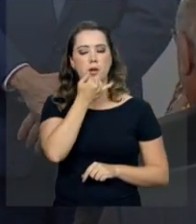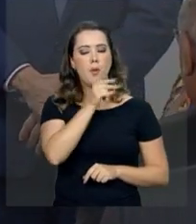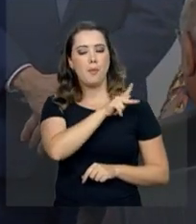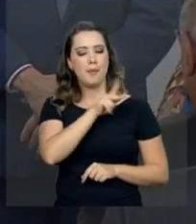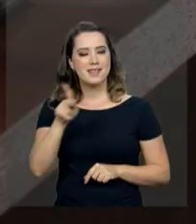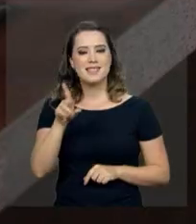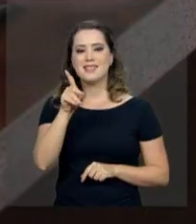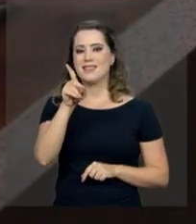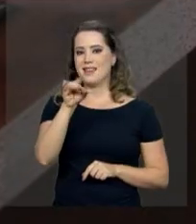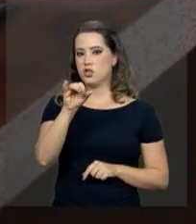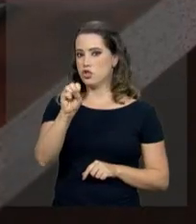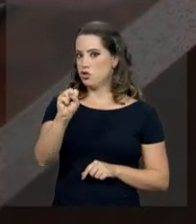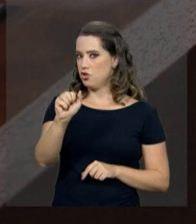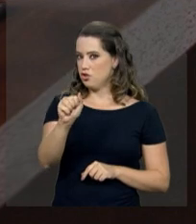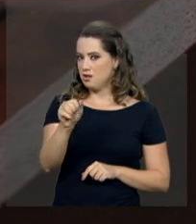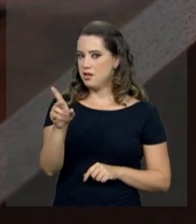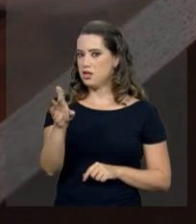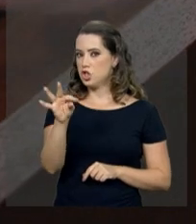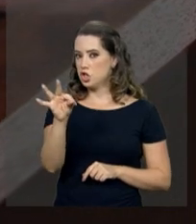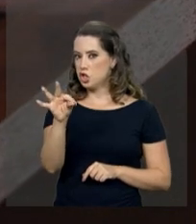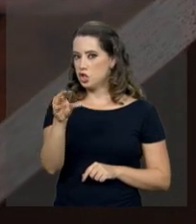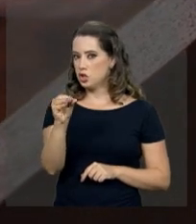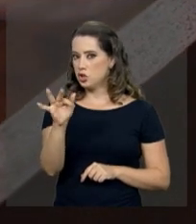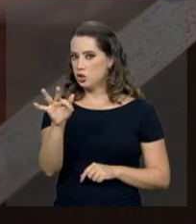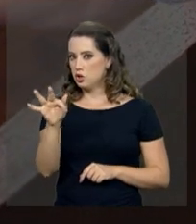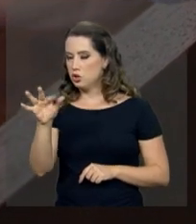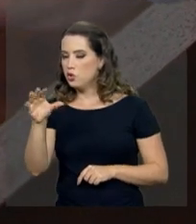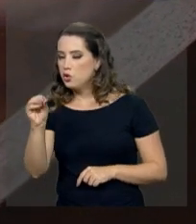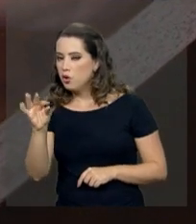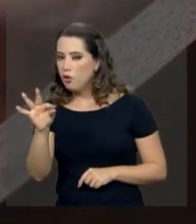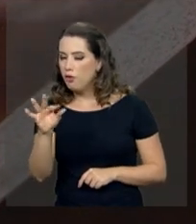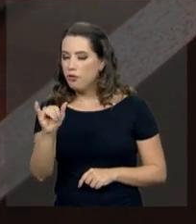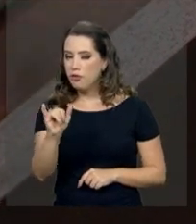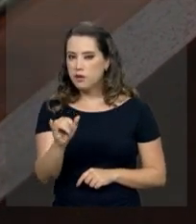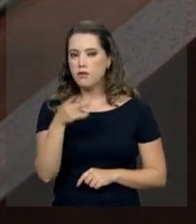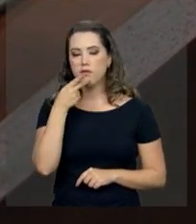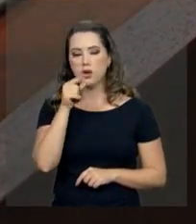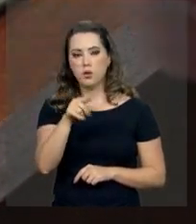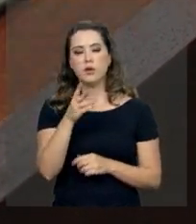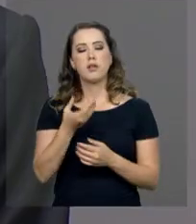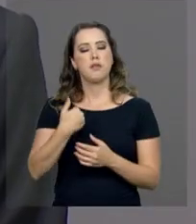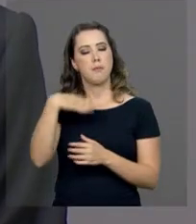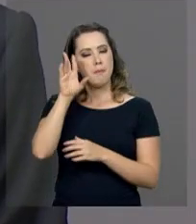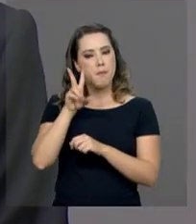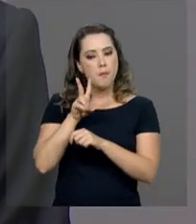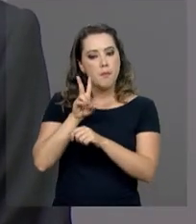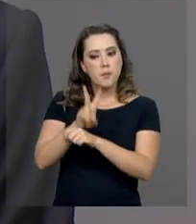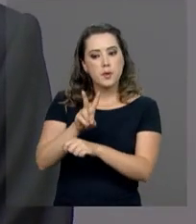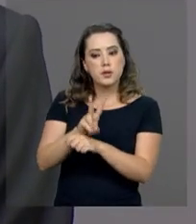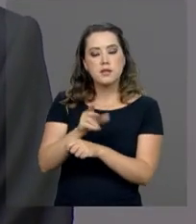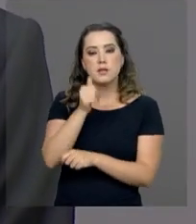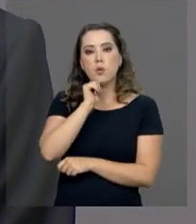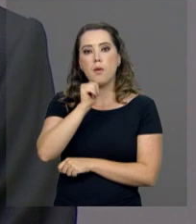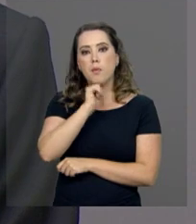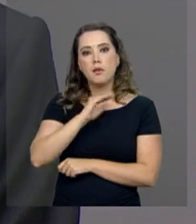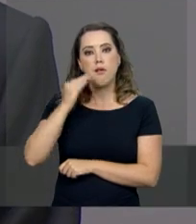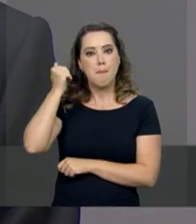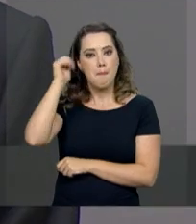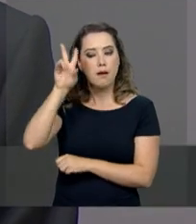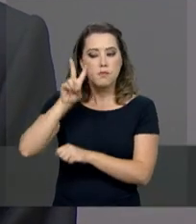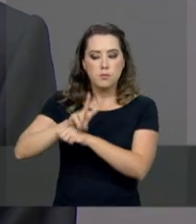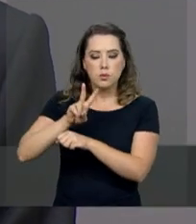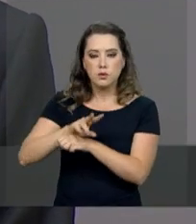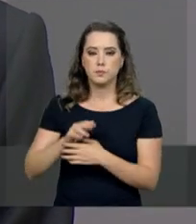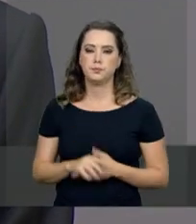que sancionou o texto, disse que a lei busca tornar mais forte a proteção das mulheres. Esses são inegáveis avanços e